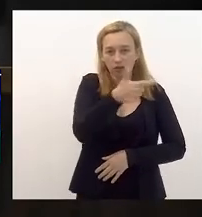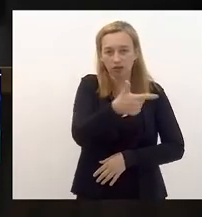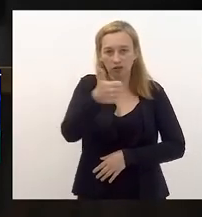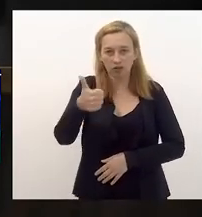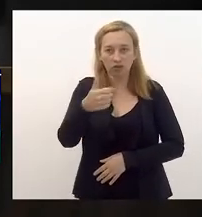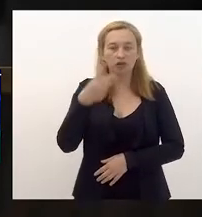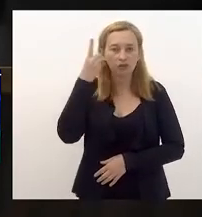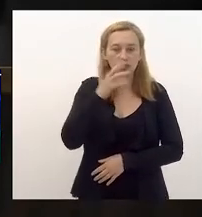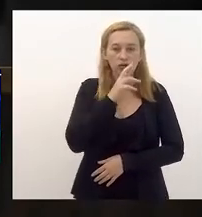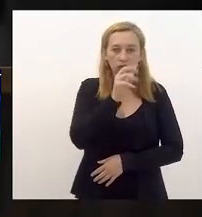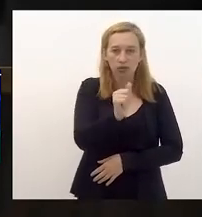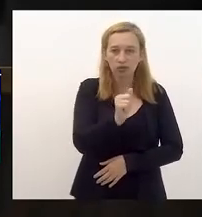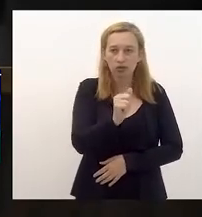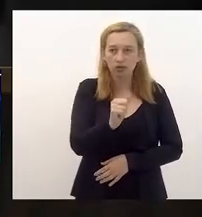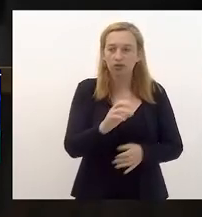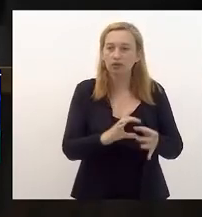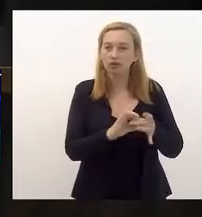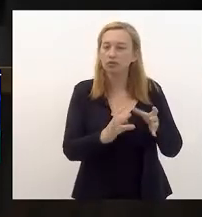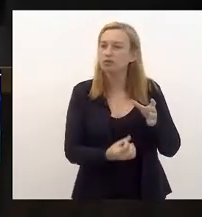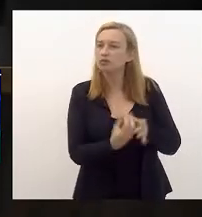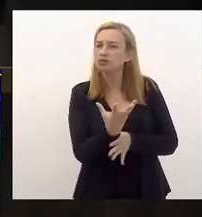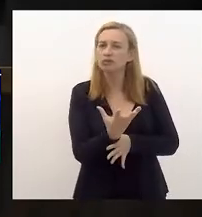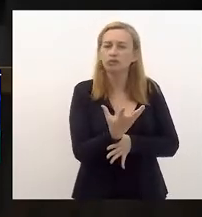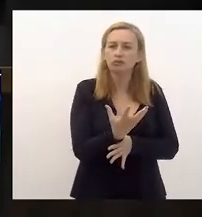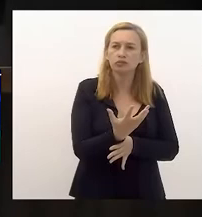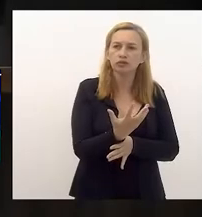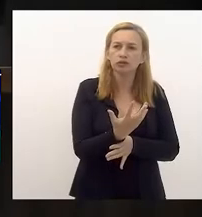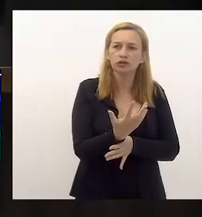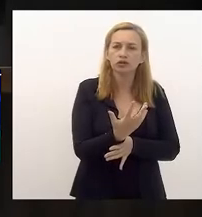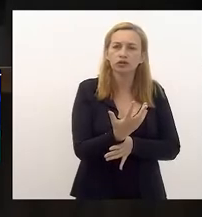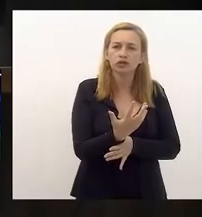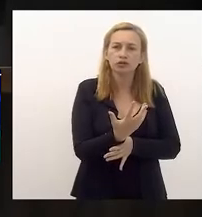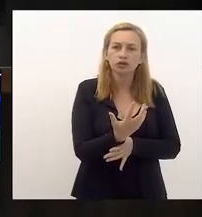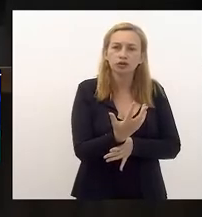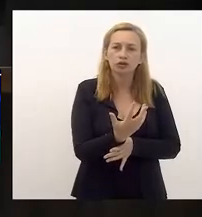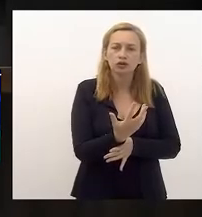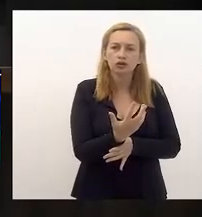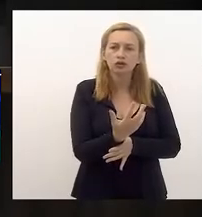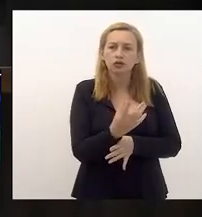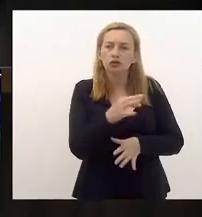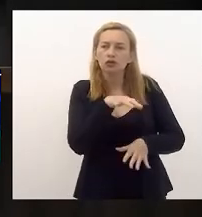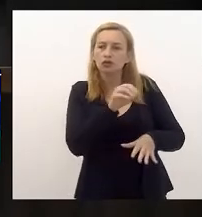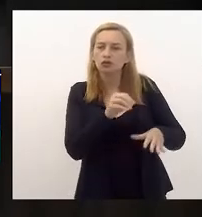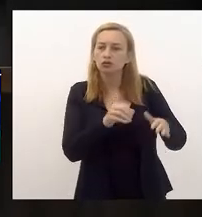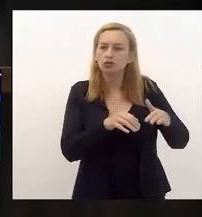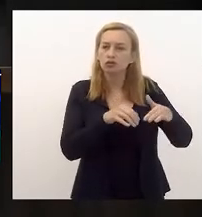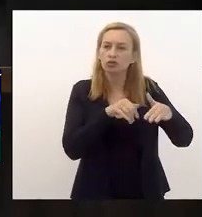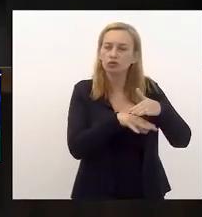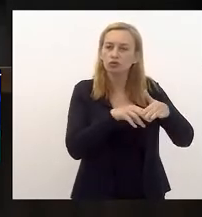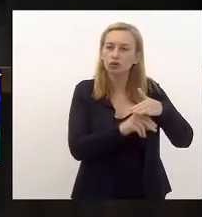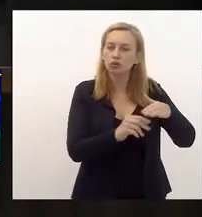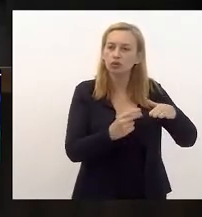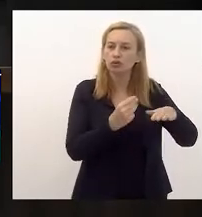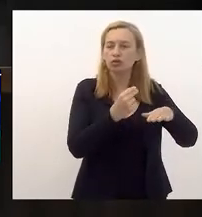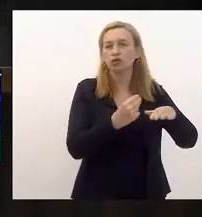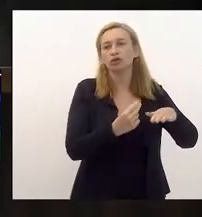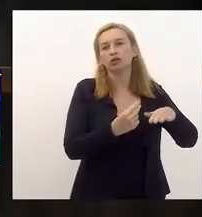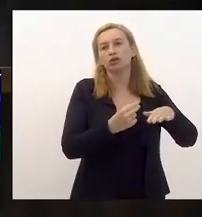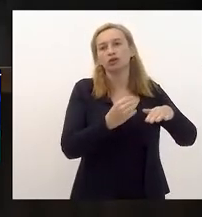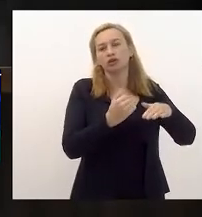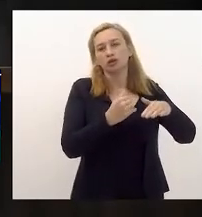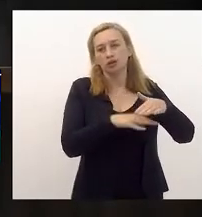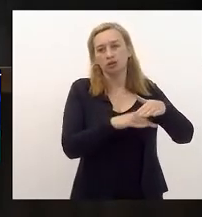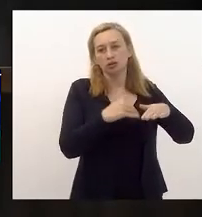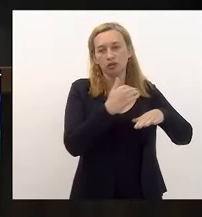Rodrigo Amorim, que autoriza a criação do Fundo Estadual de Incentivo ao Esporte, Fundo Pro Esporte. Em